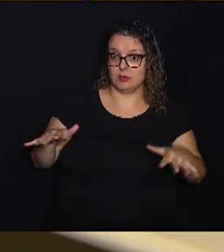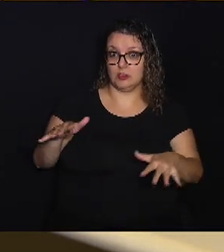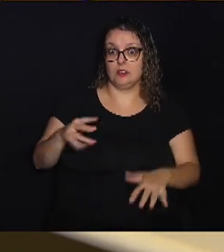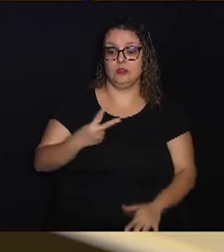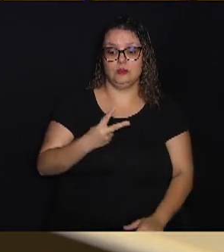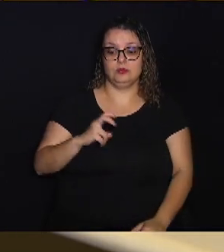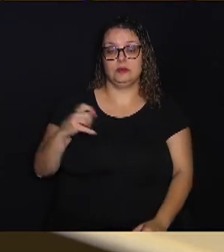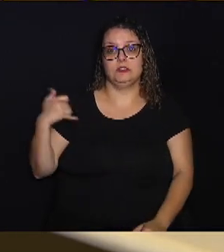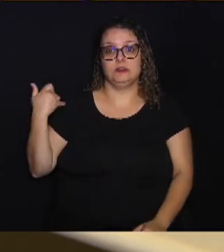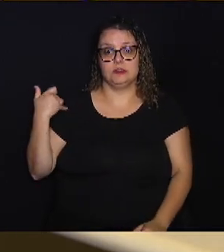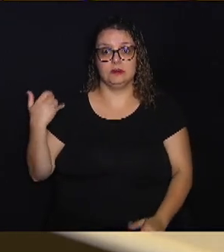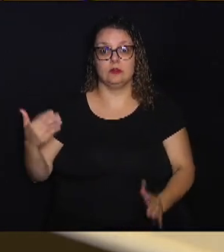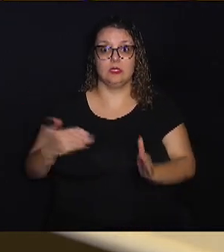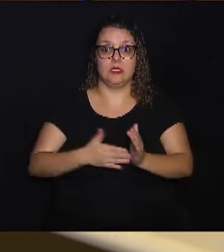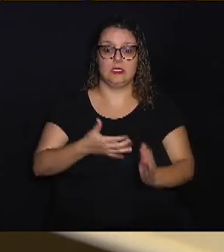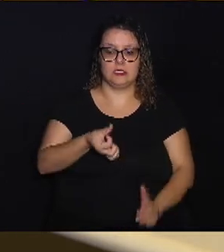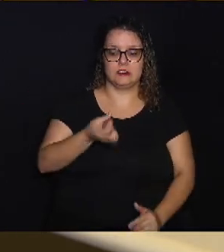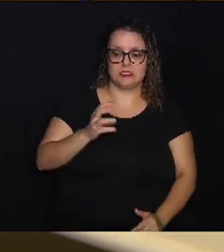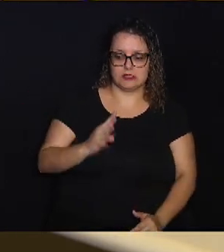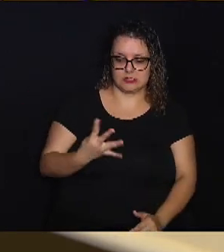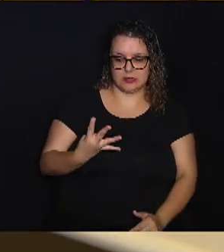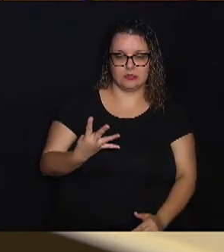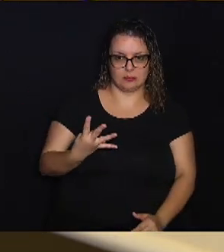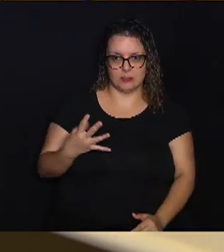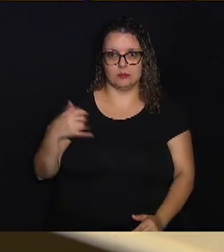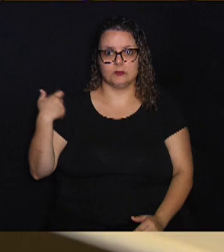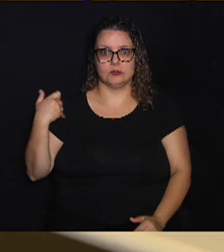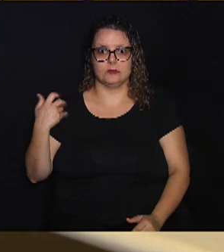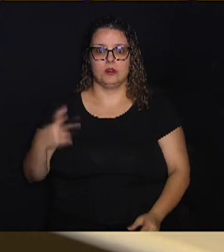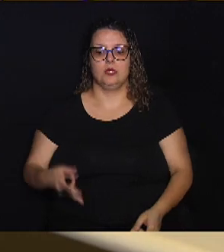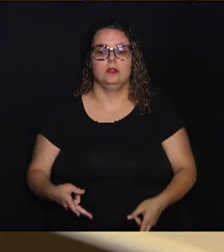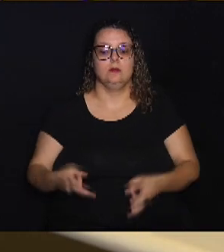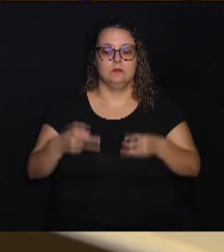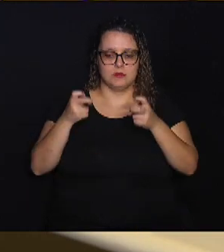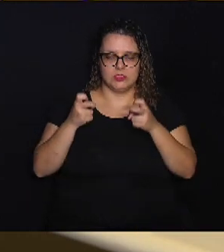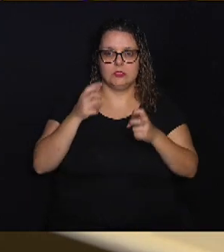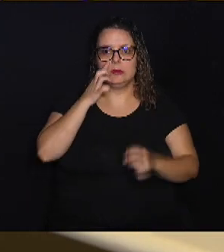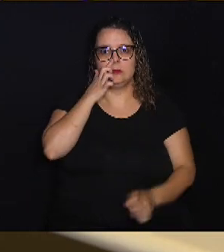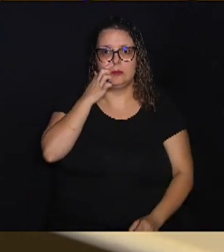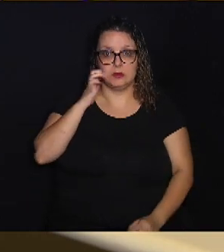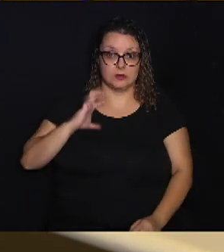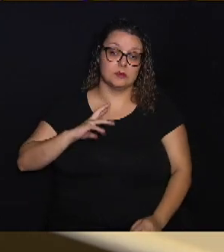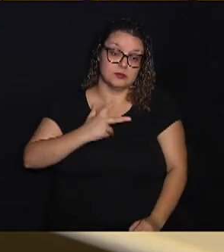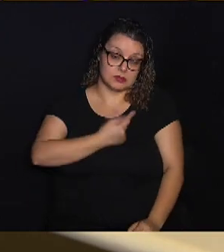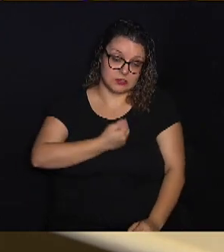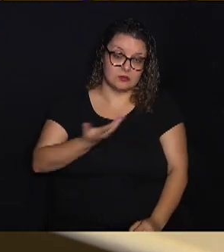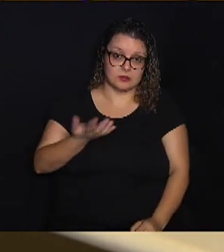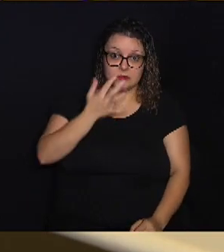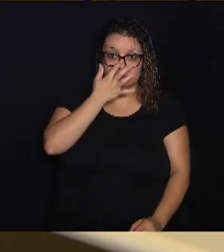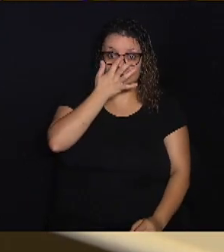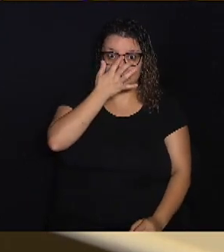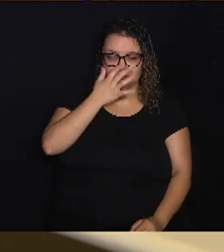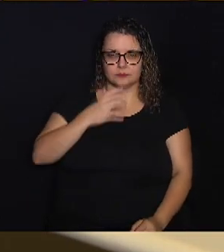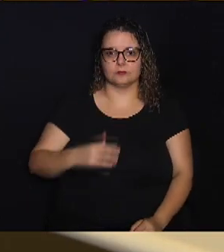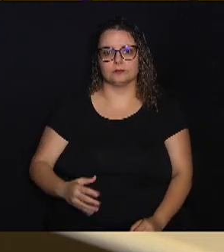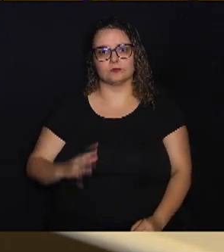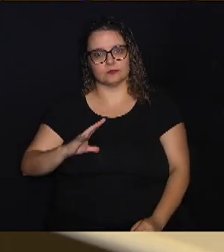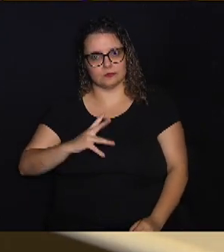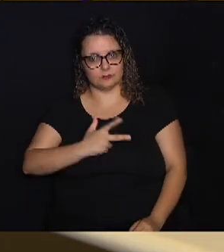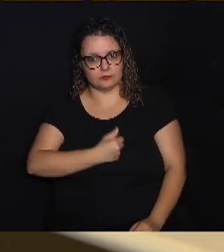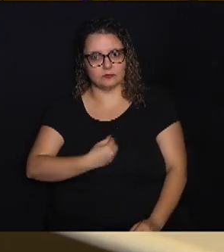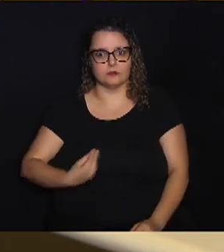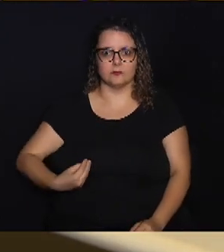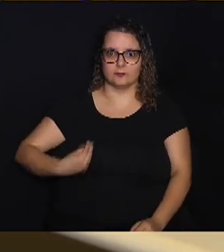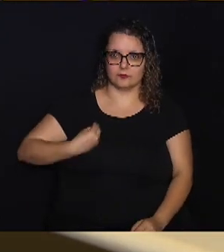25 a 64 anos, acaba se detectando e salvando, salvando as vidas com